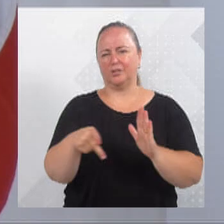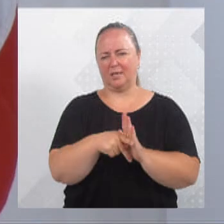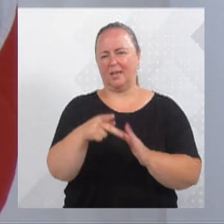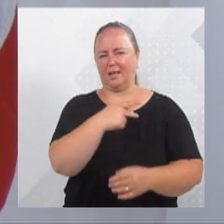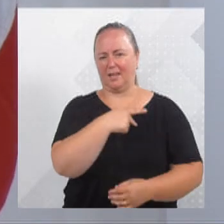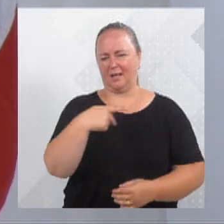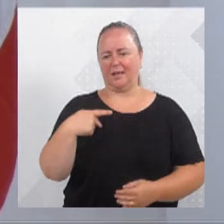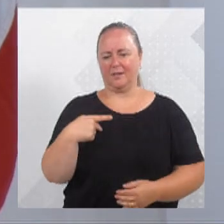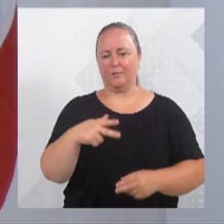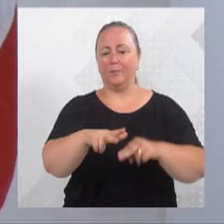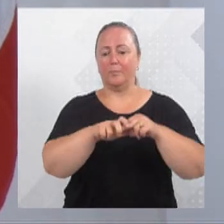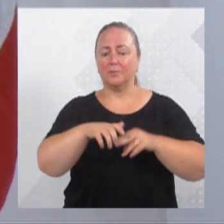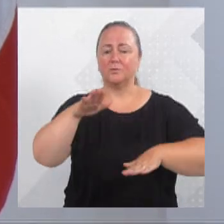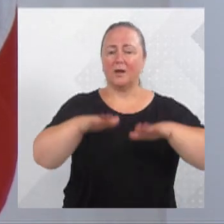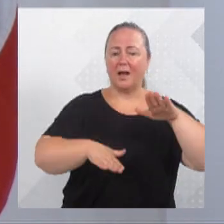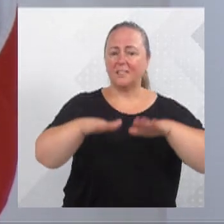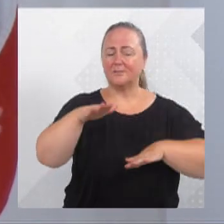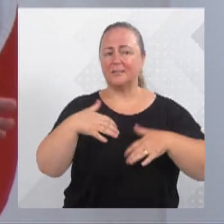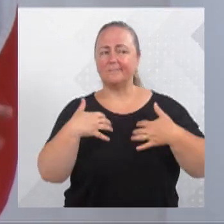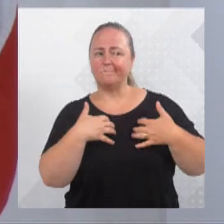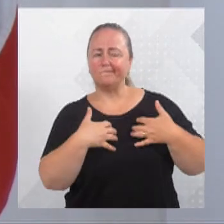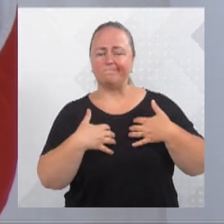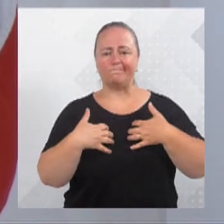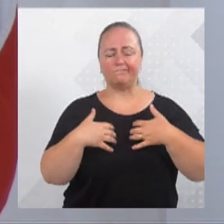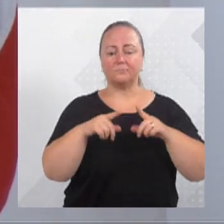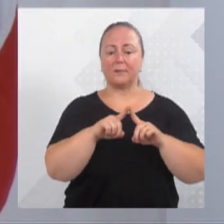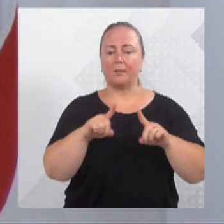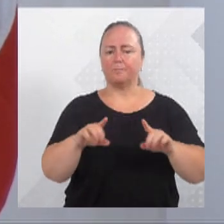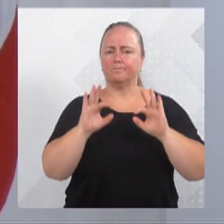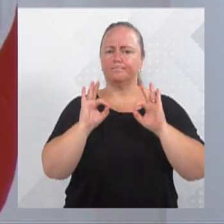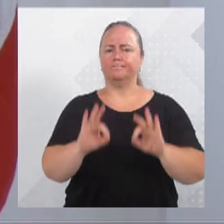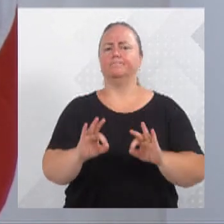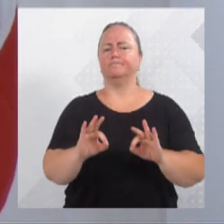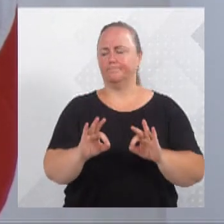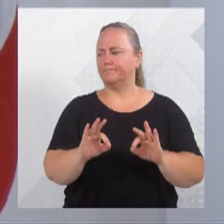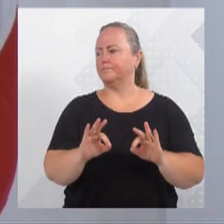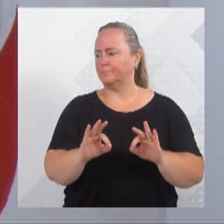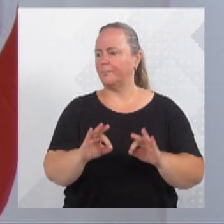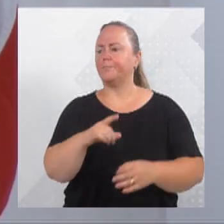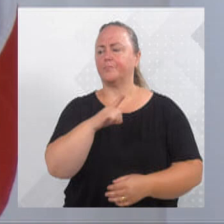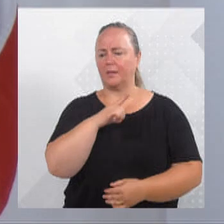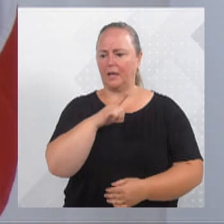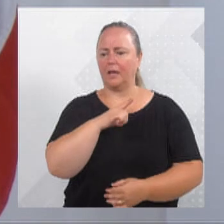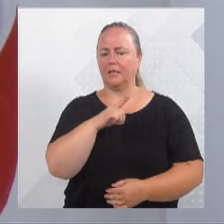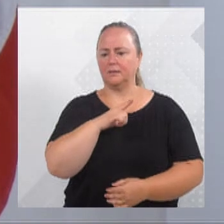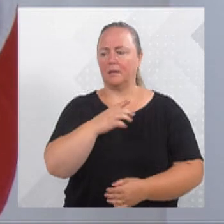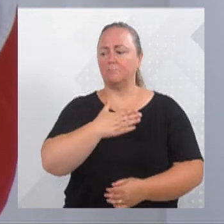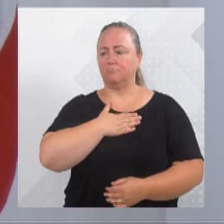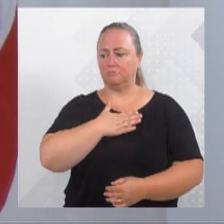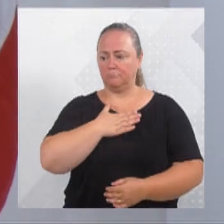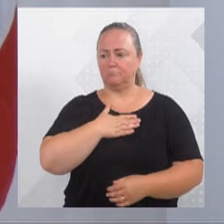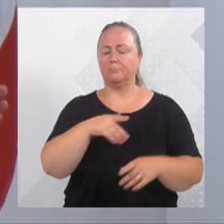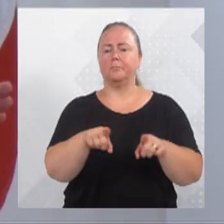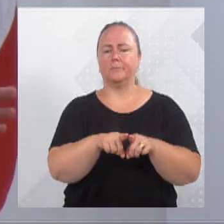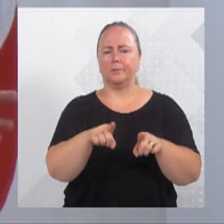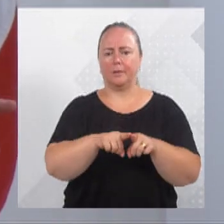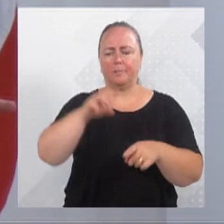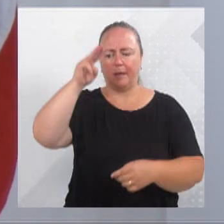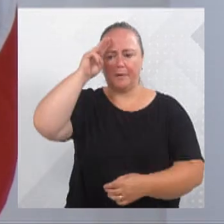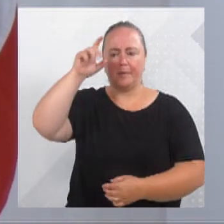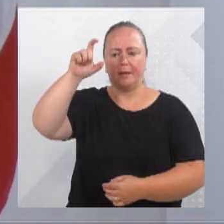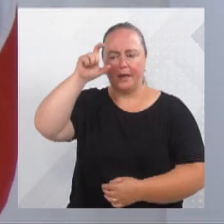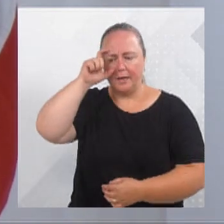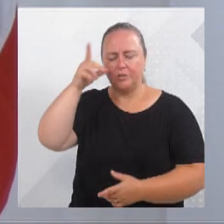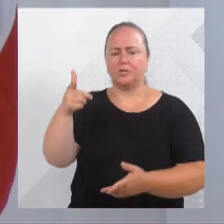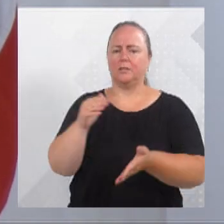momentos, trazido alguns transtornos. Mas tenho certeza que não falta, de minha parte, nem da Maria Regina, nem de nenhum dos nossos